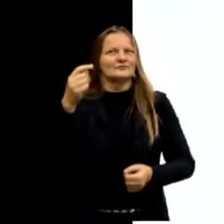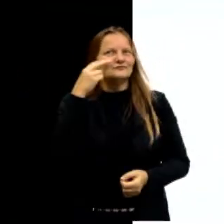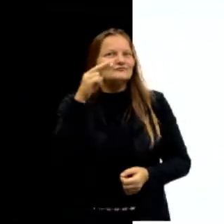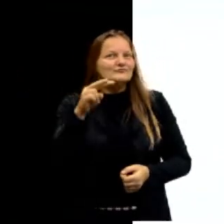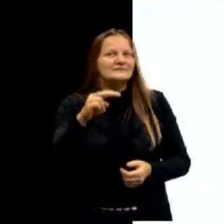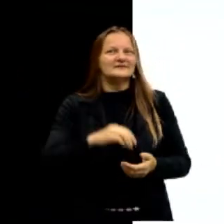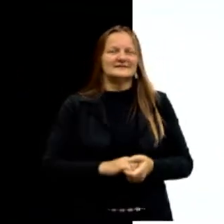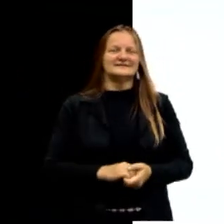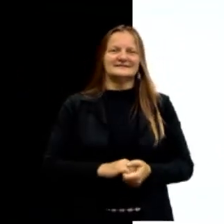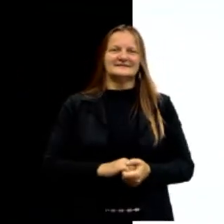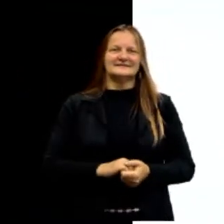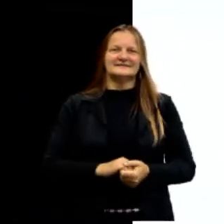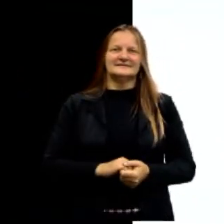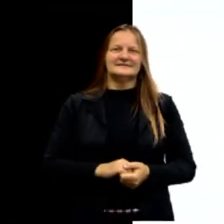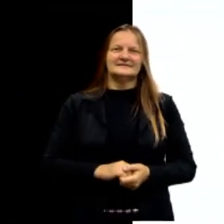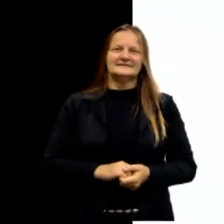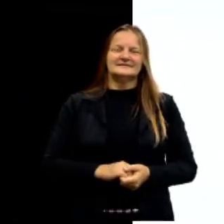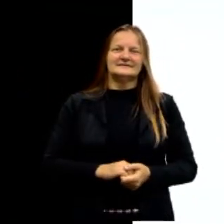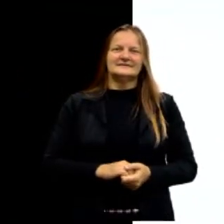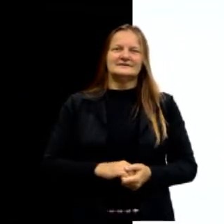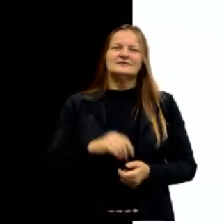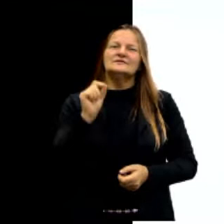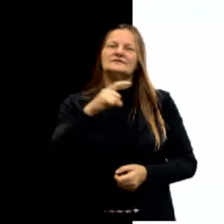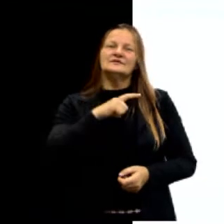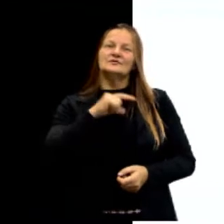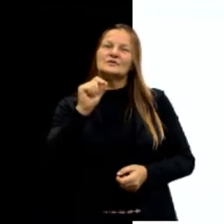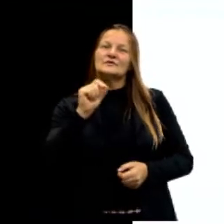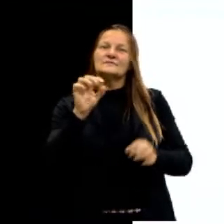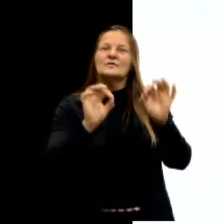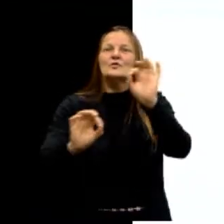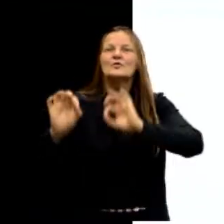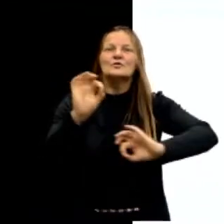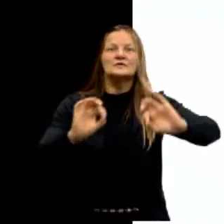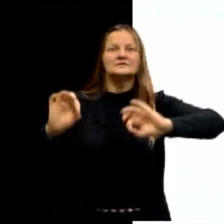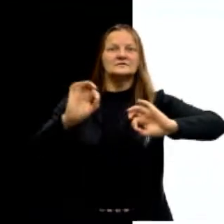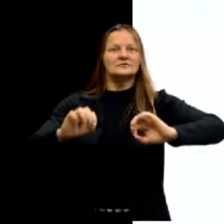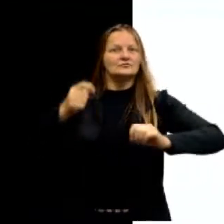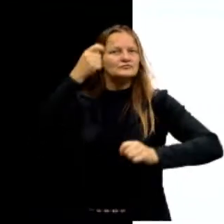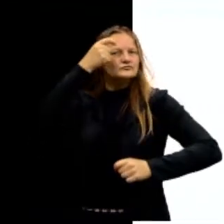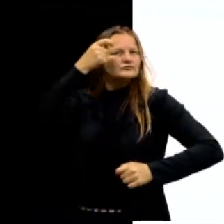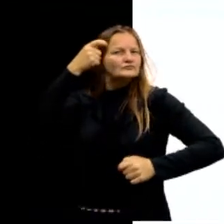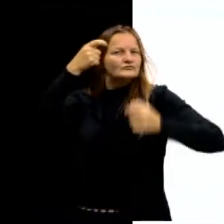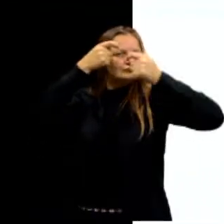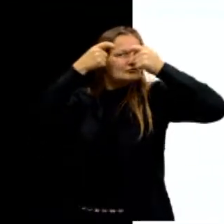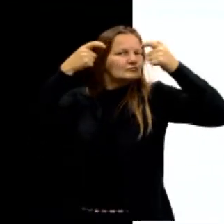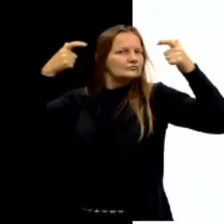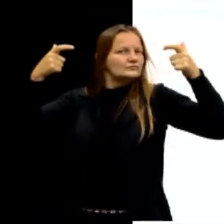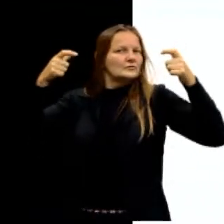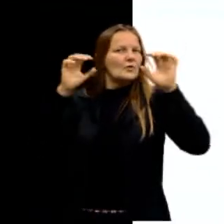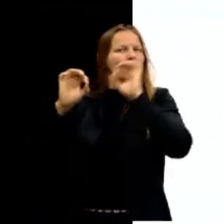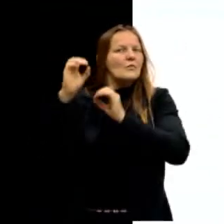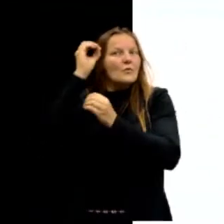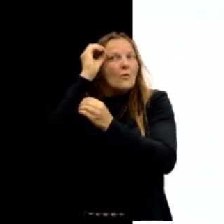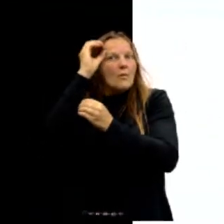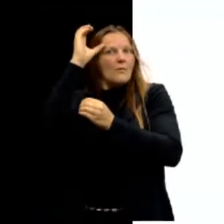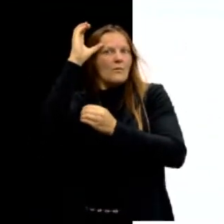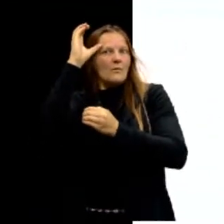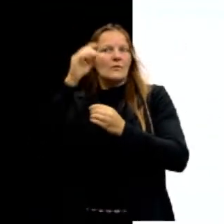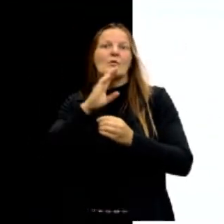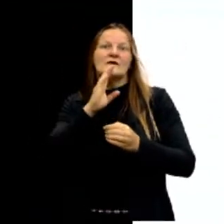No capítulo anterior, nós falamos o quê? Organização do conhecimento e as formas de conhecer.